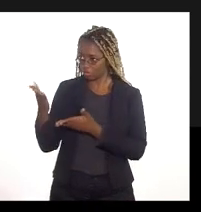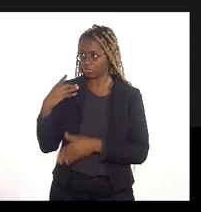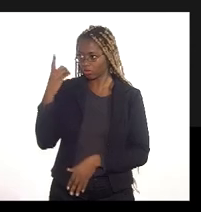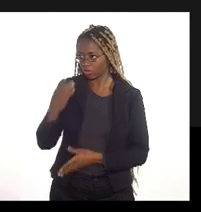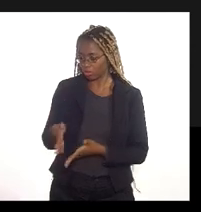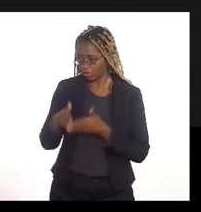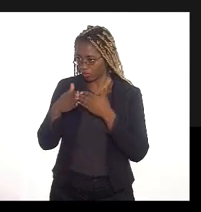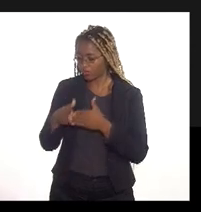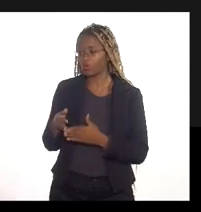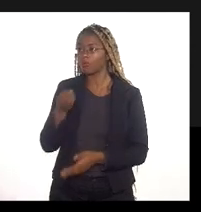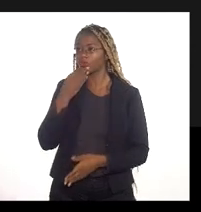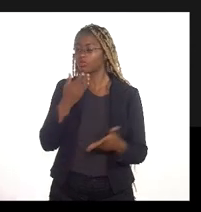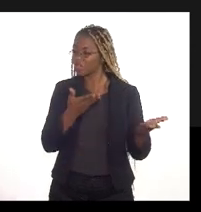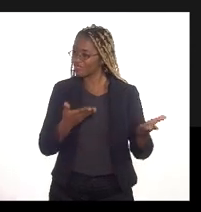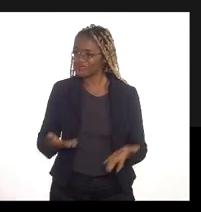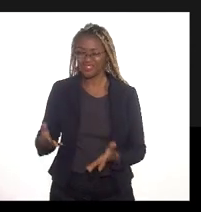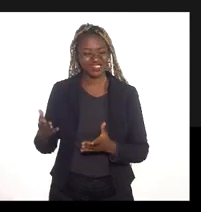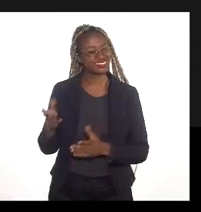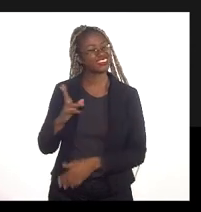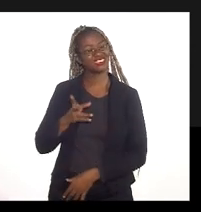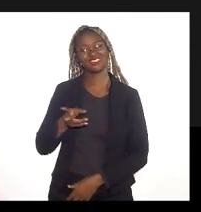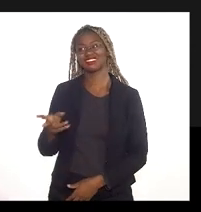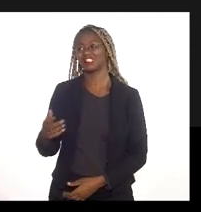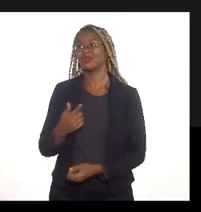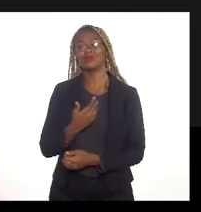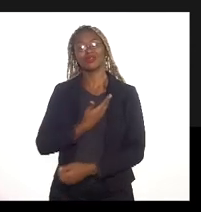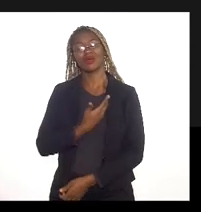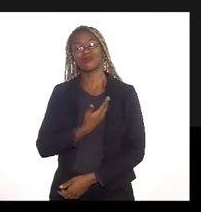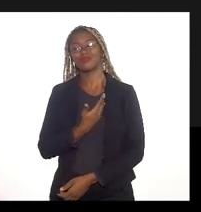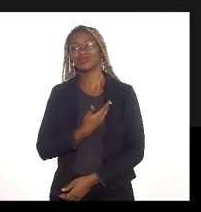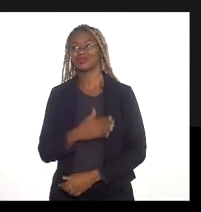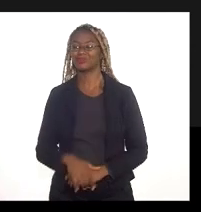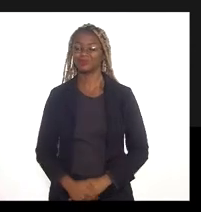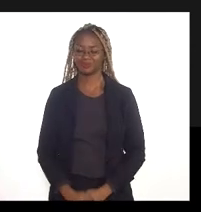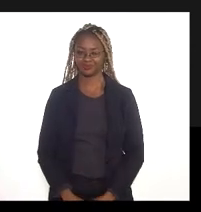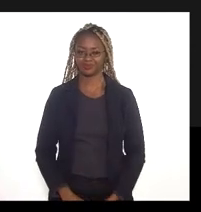por favor. seja bem-vindo como sempre, meu querido companheiro Eleomar Coelho.